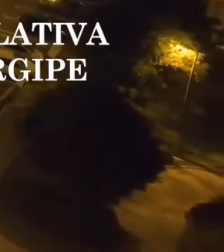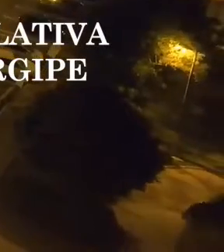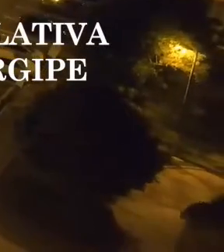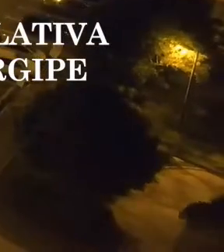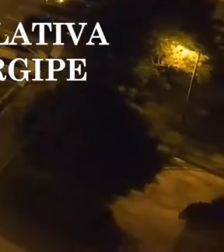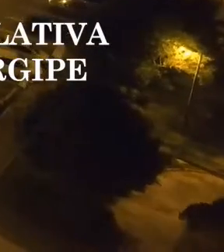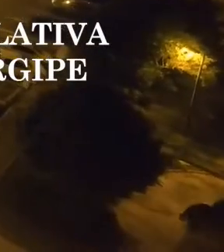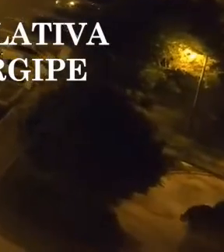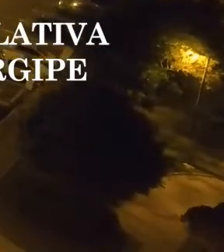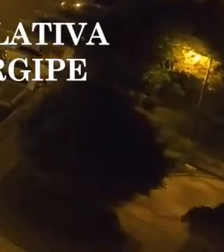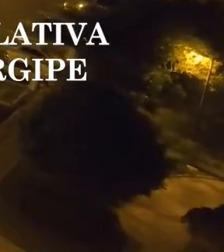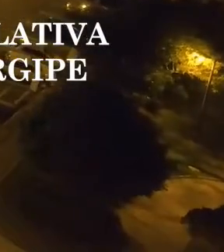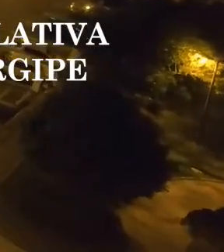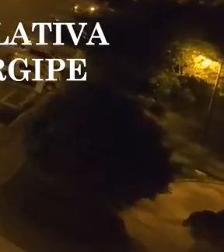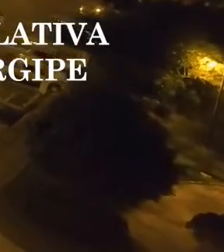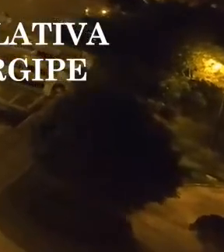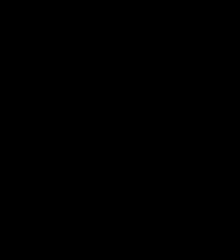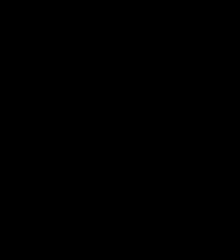Alesi.